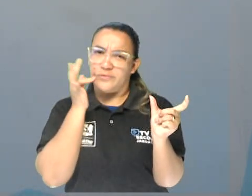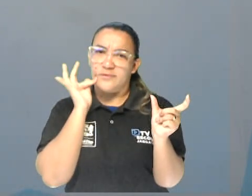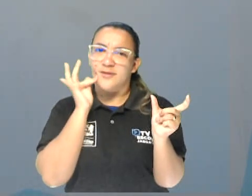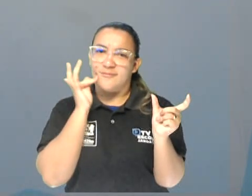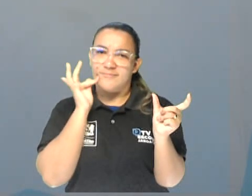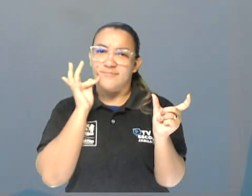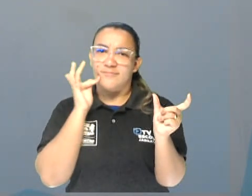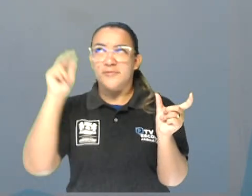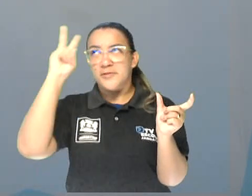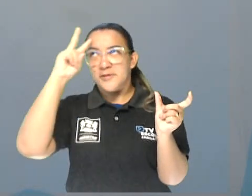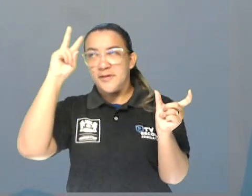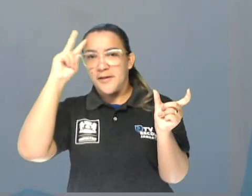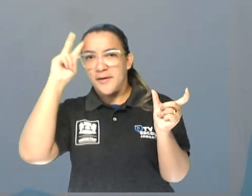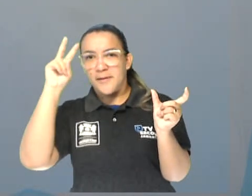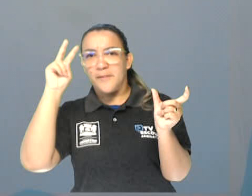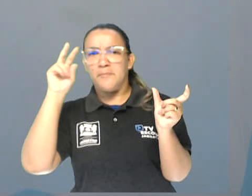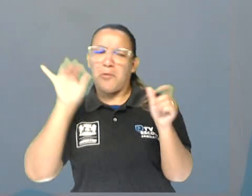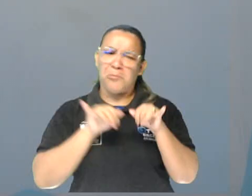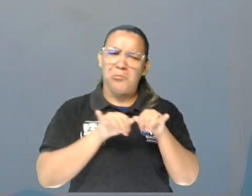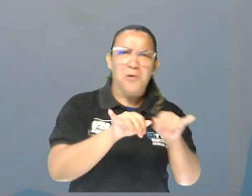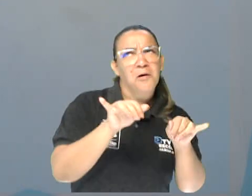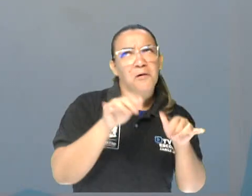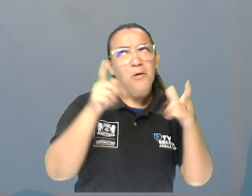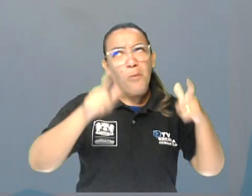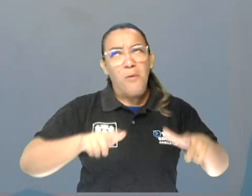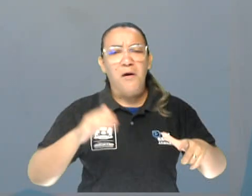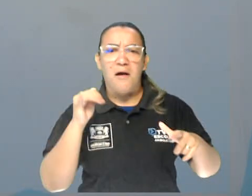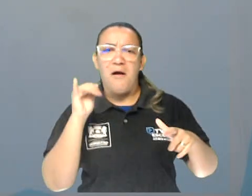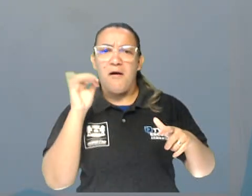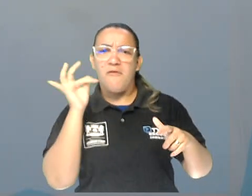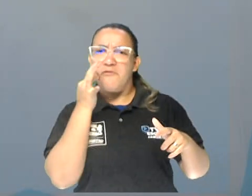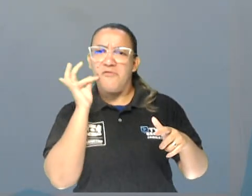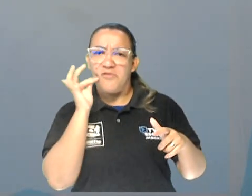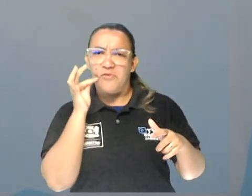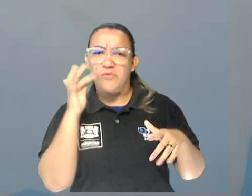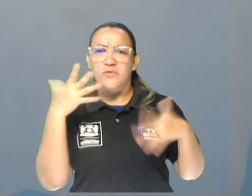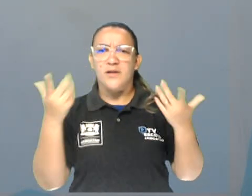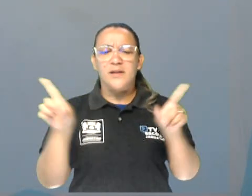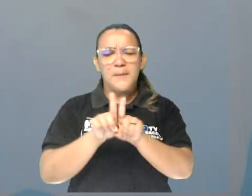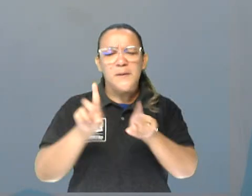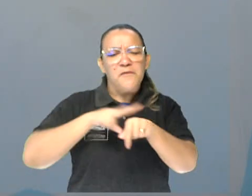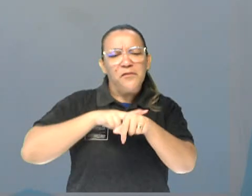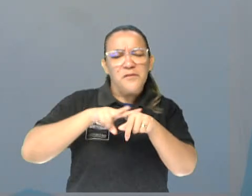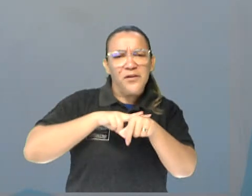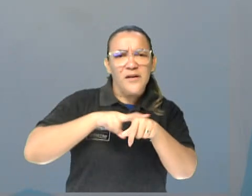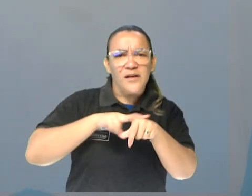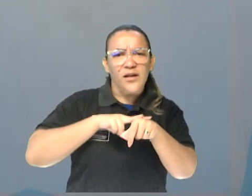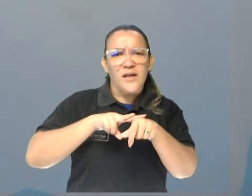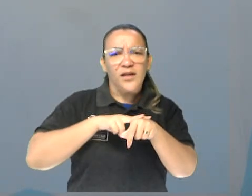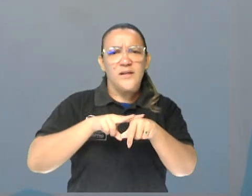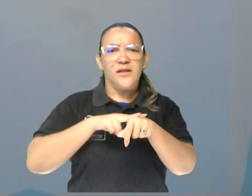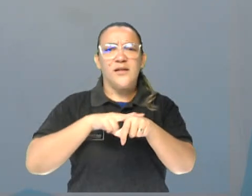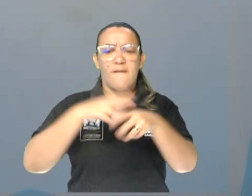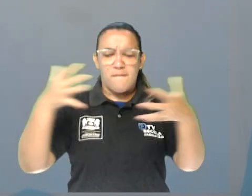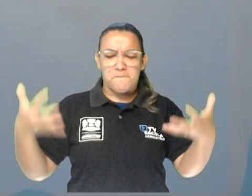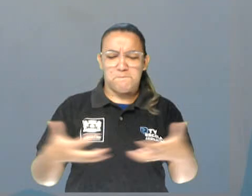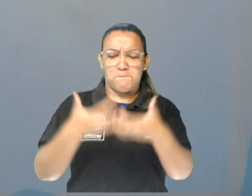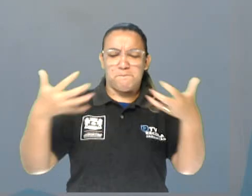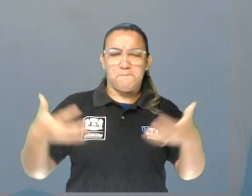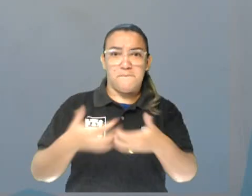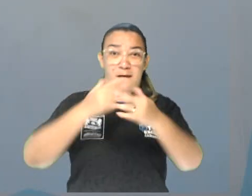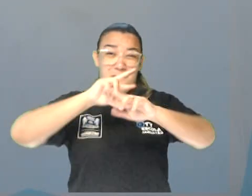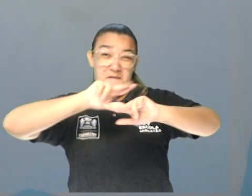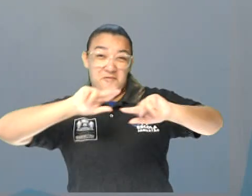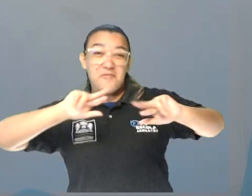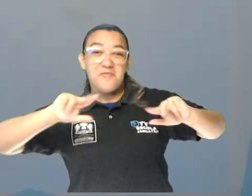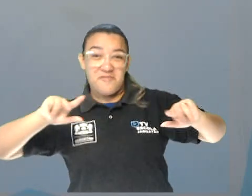lembra, né? Um mercado de frutas. E Green Market, que é verde, então vem dessa questão de verde, legumes,